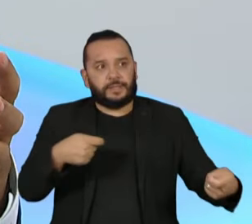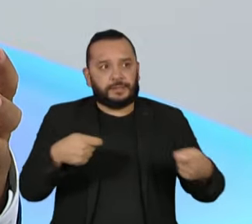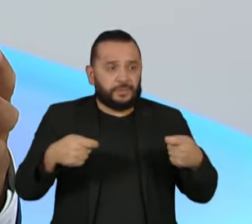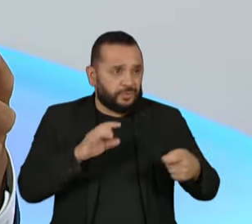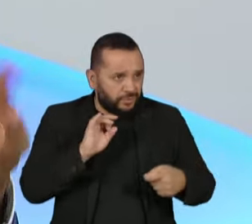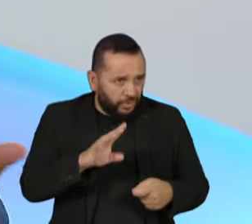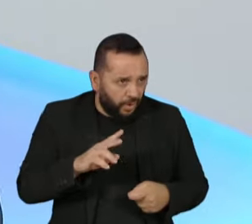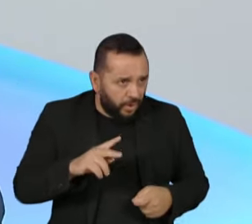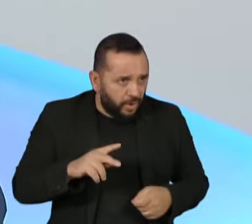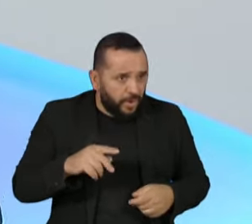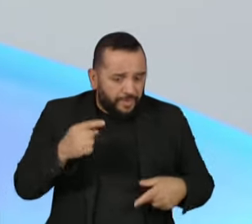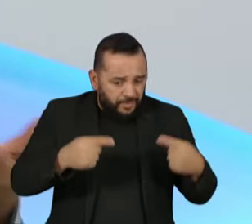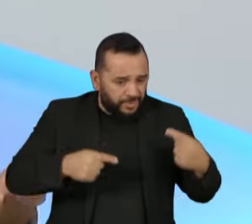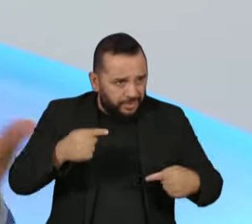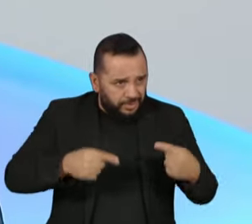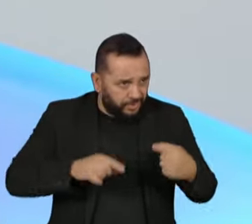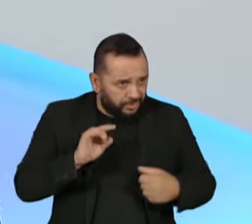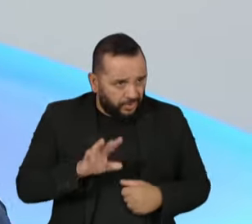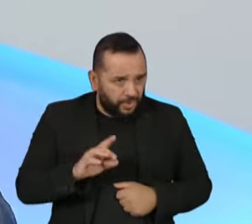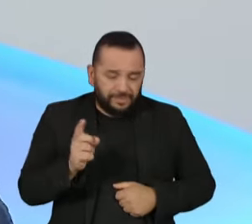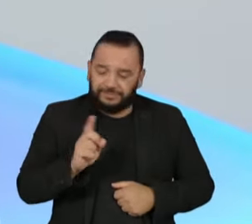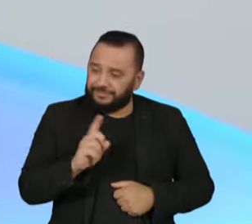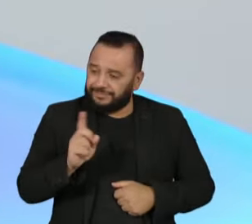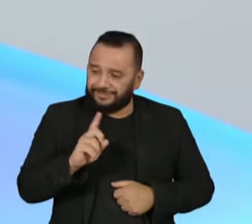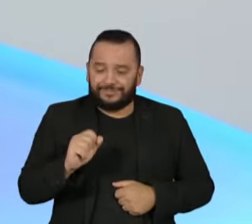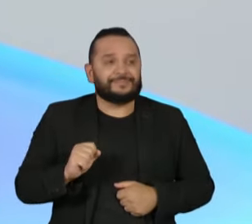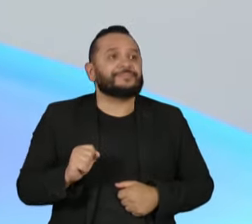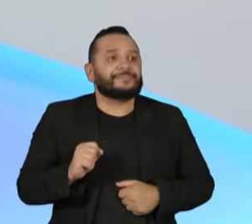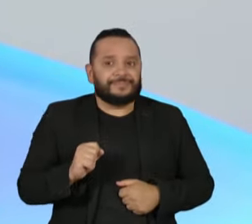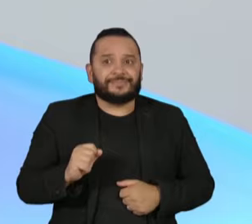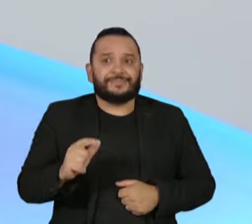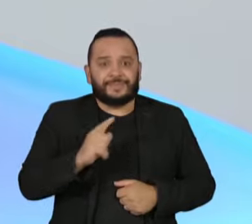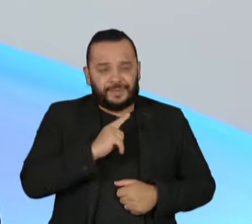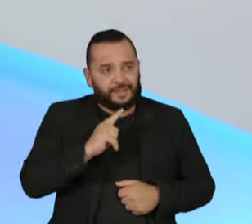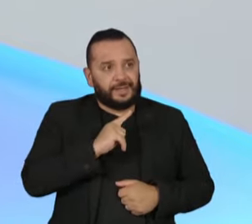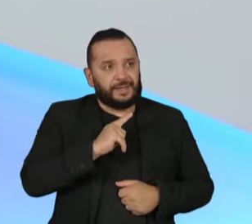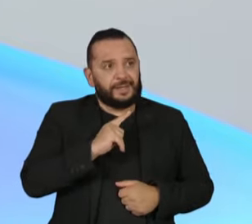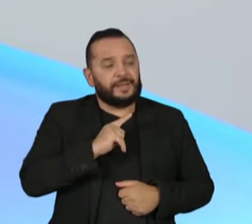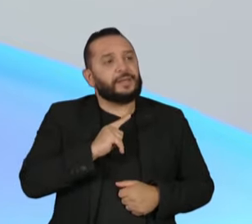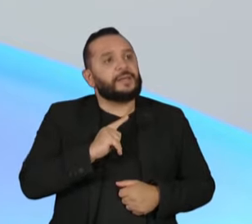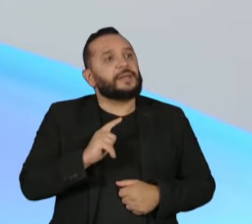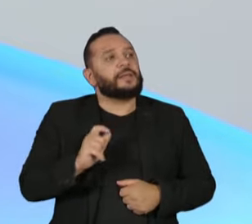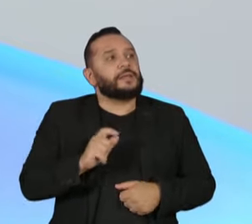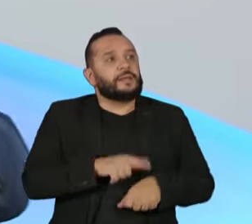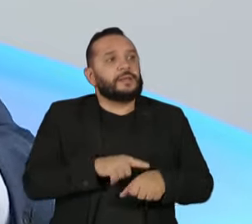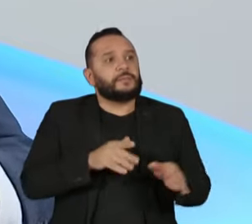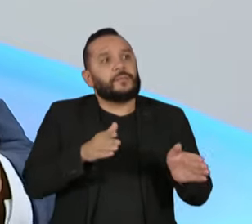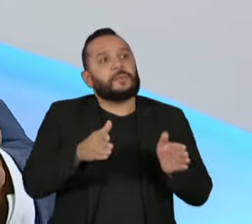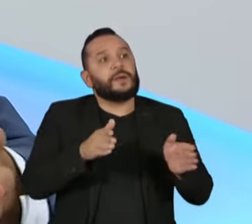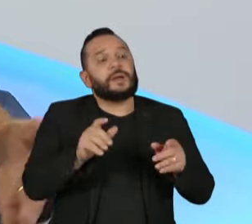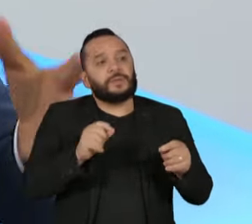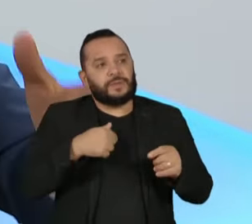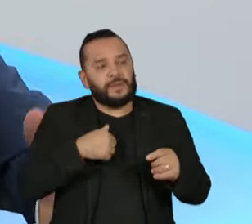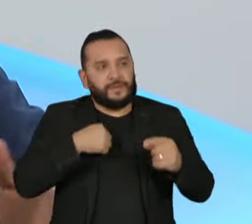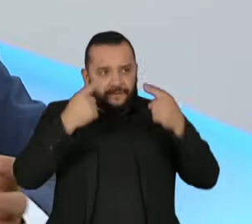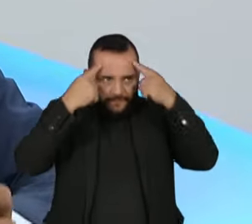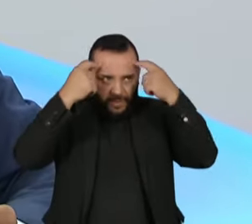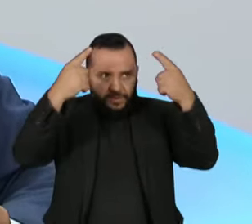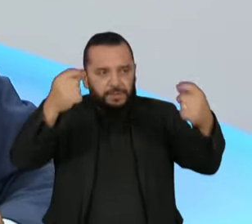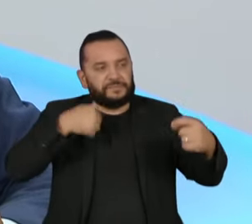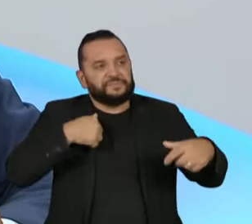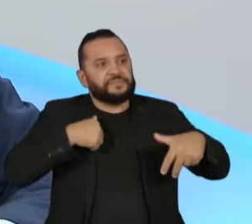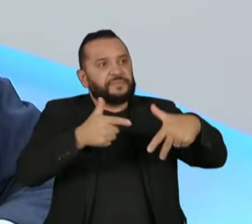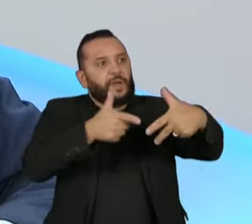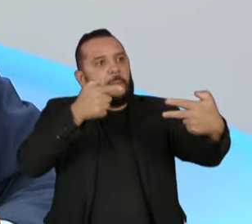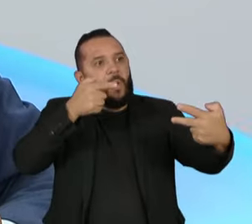política. E isso gerando situações de homicídios, de violência, enfim.